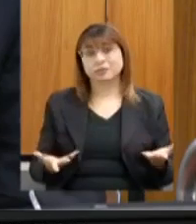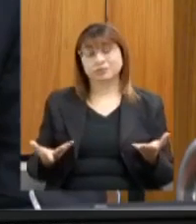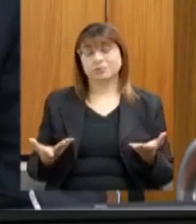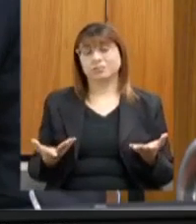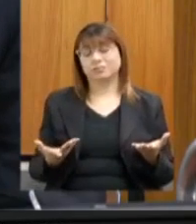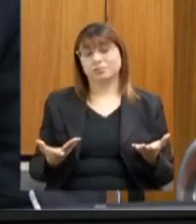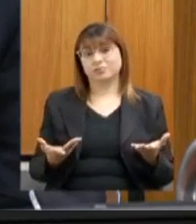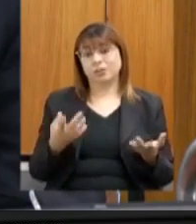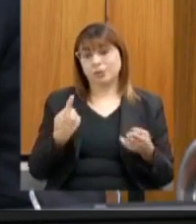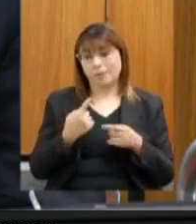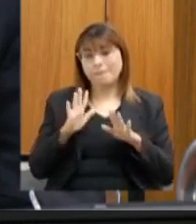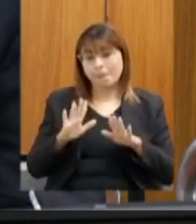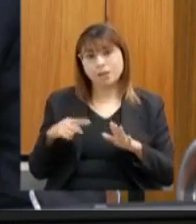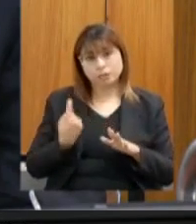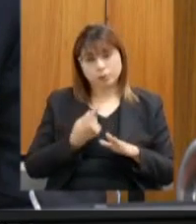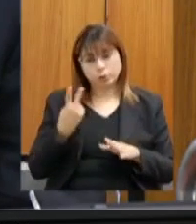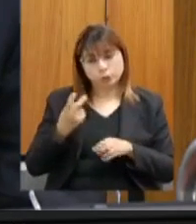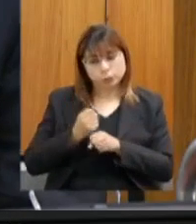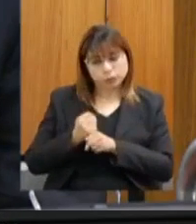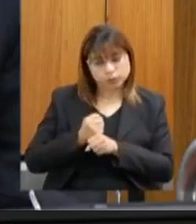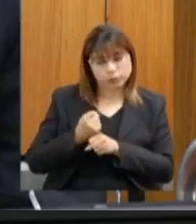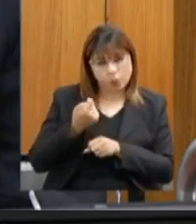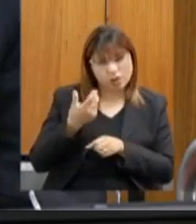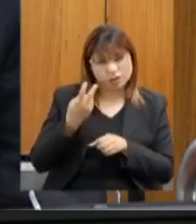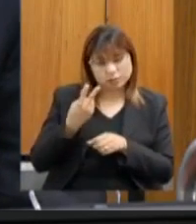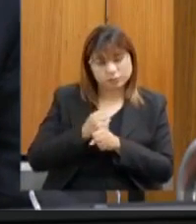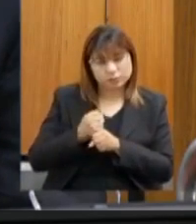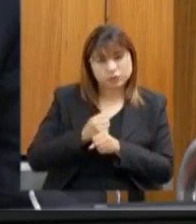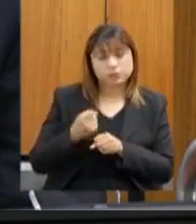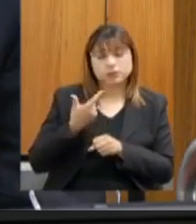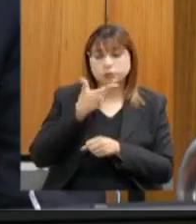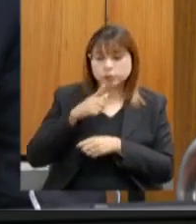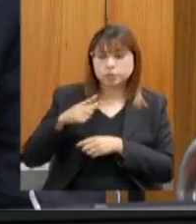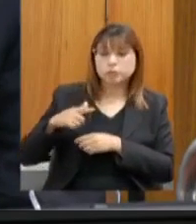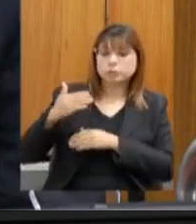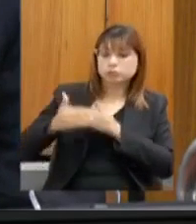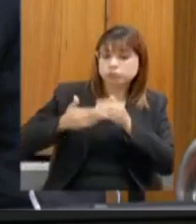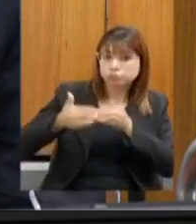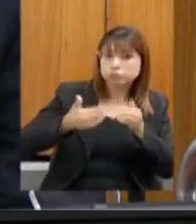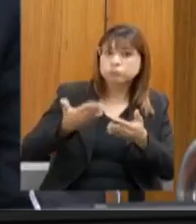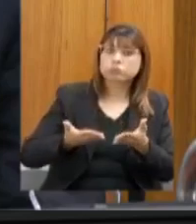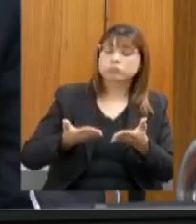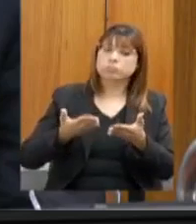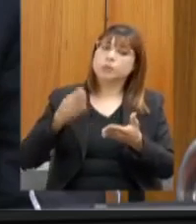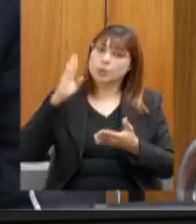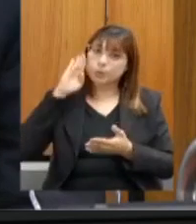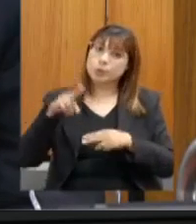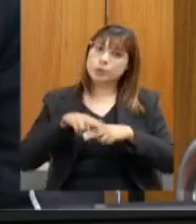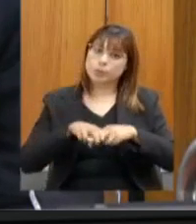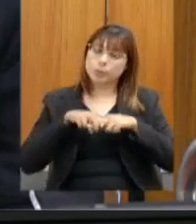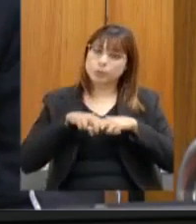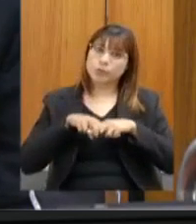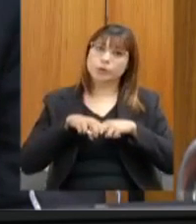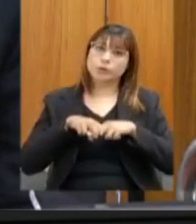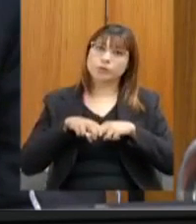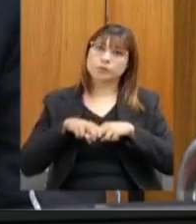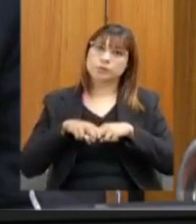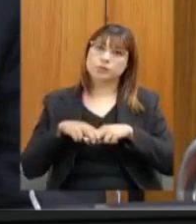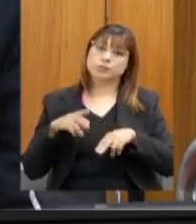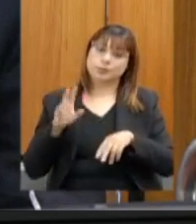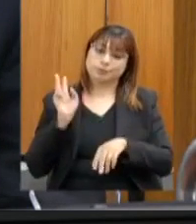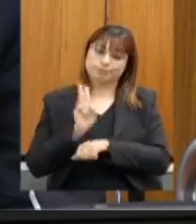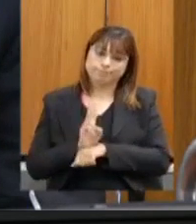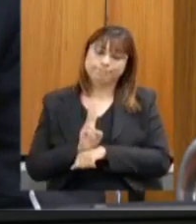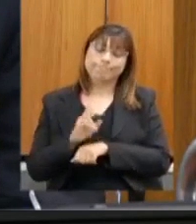dois anos de governo, mas nós temos a evoluir muito mais. principalmente por conta dessa parada que não estava